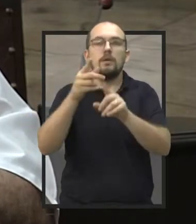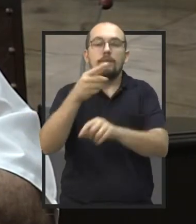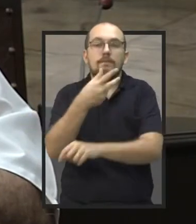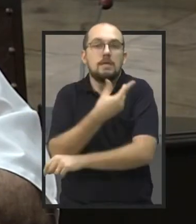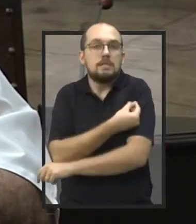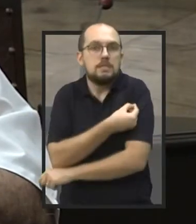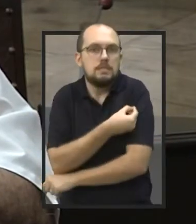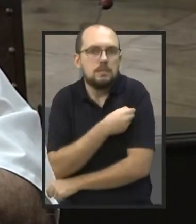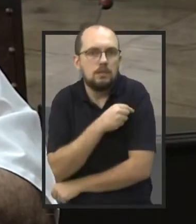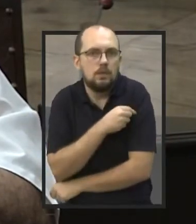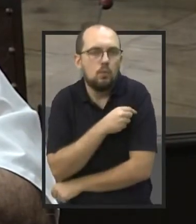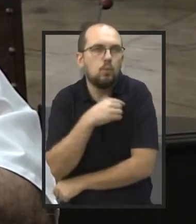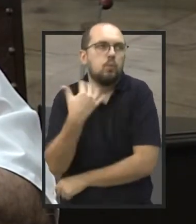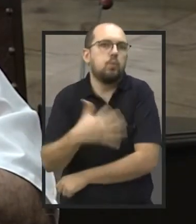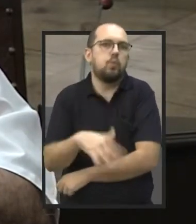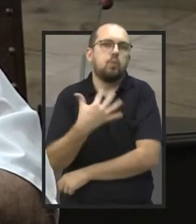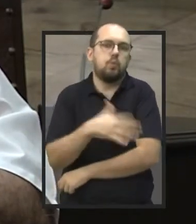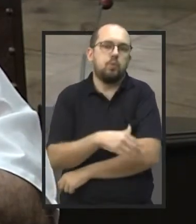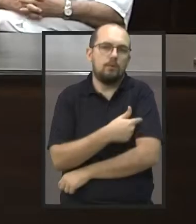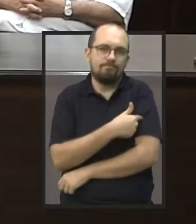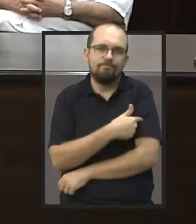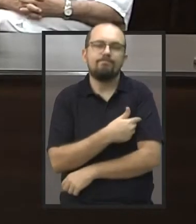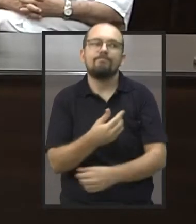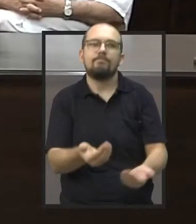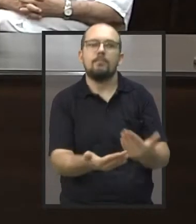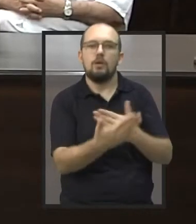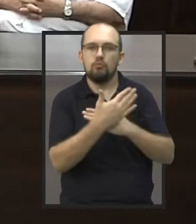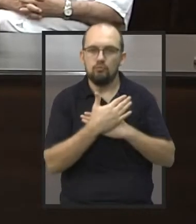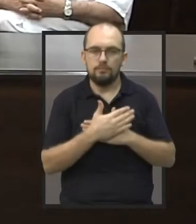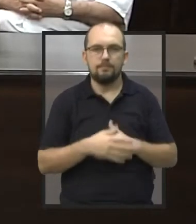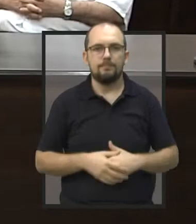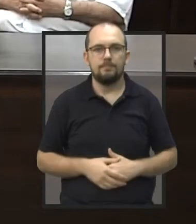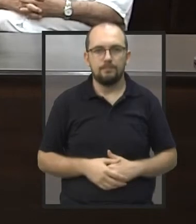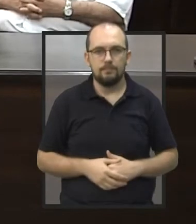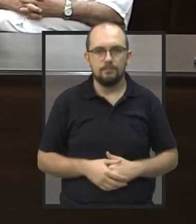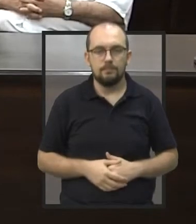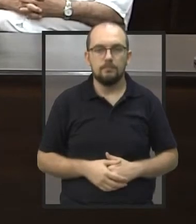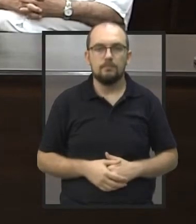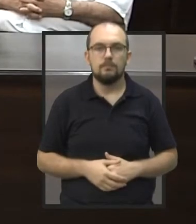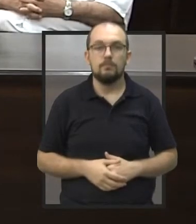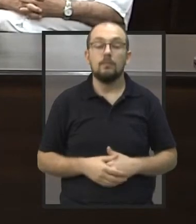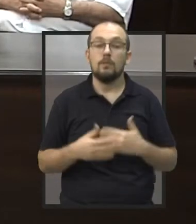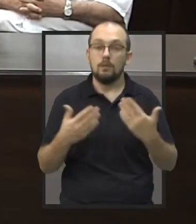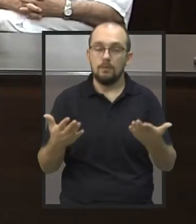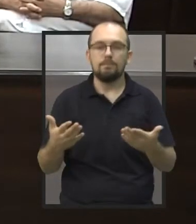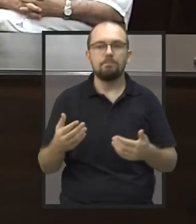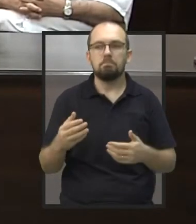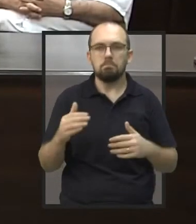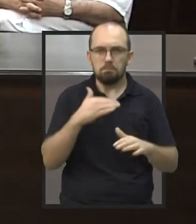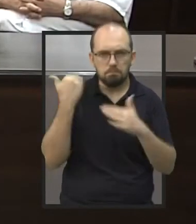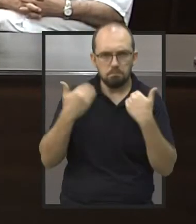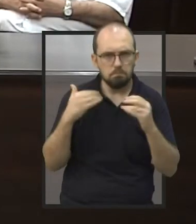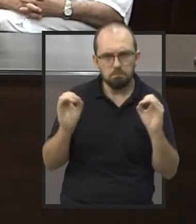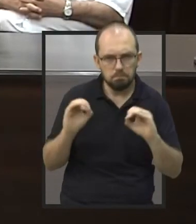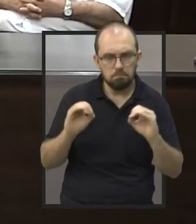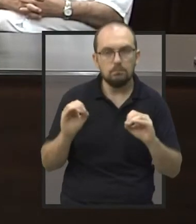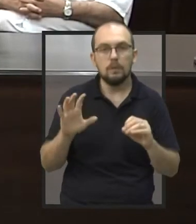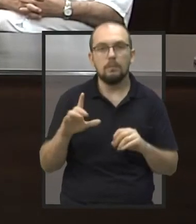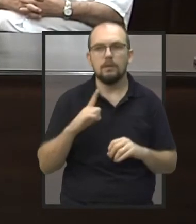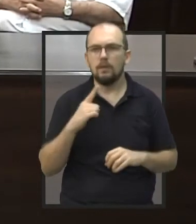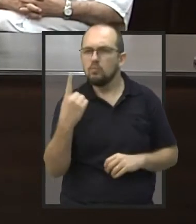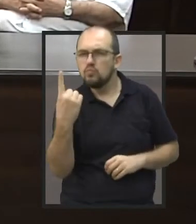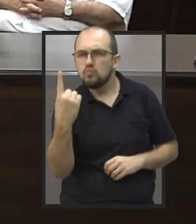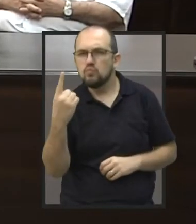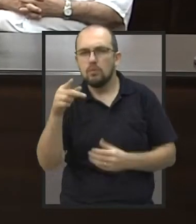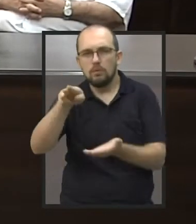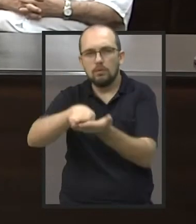vacina que trouxe, né? Além de estarmos sem mortos, temos apenas aí cerca de um paciente na UTI